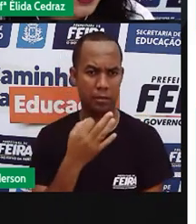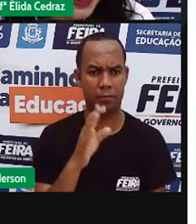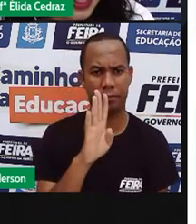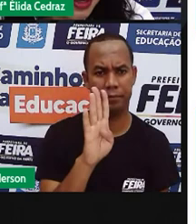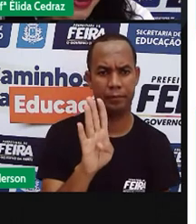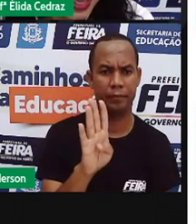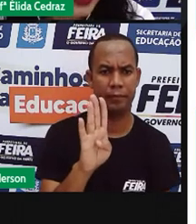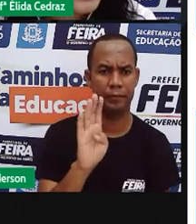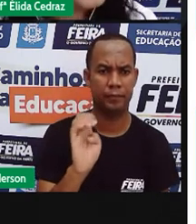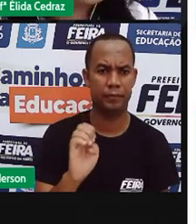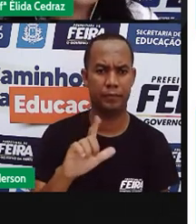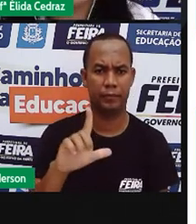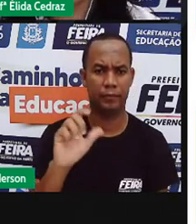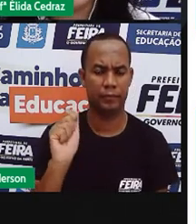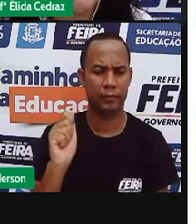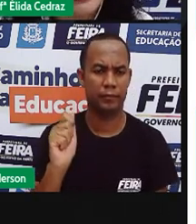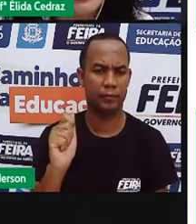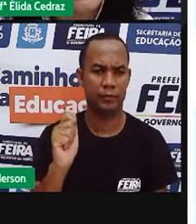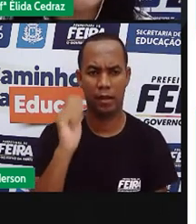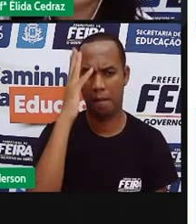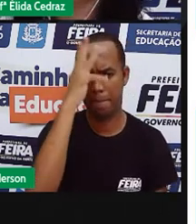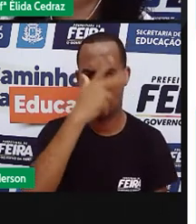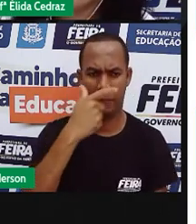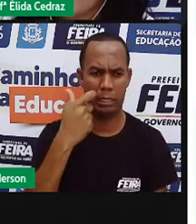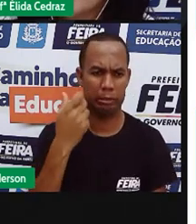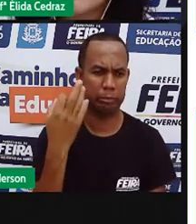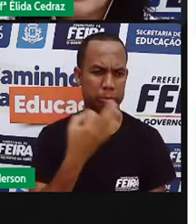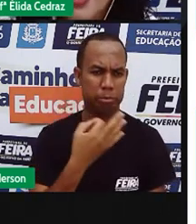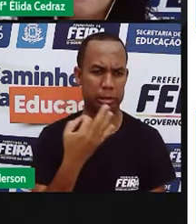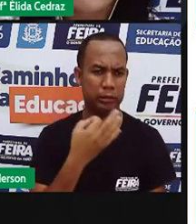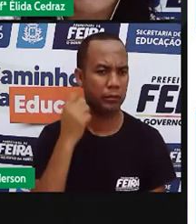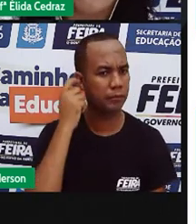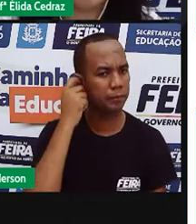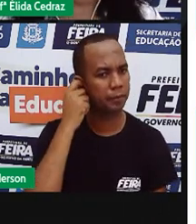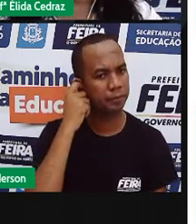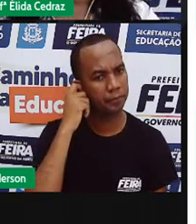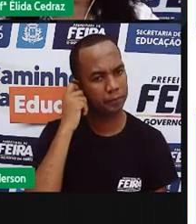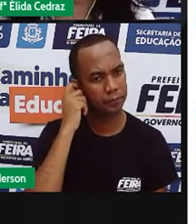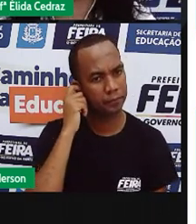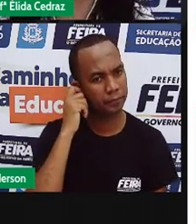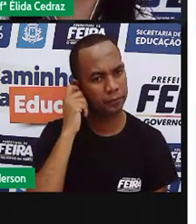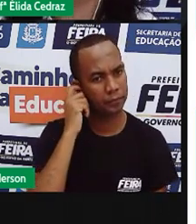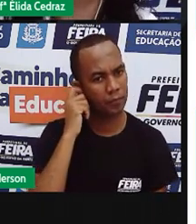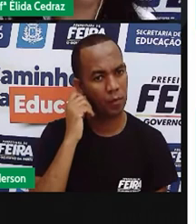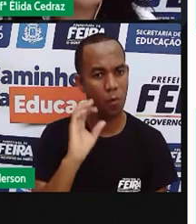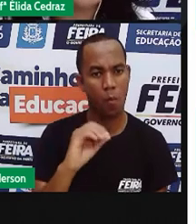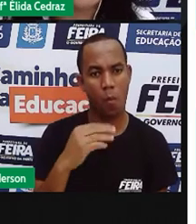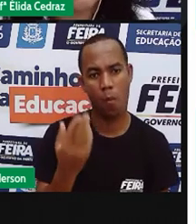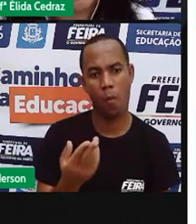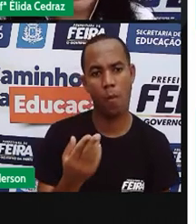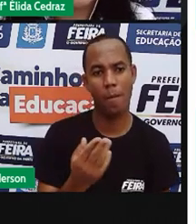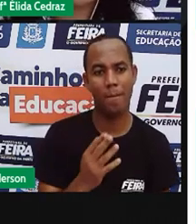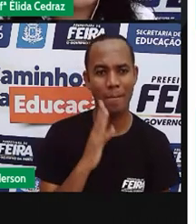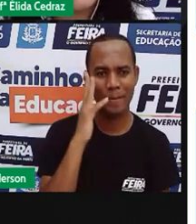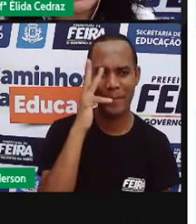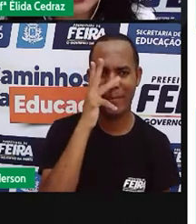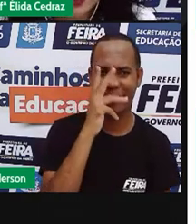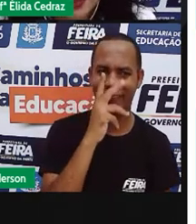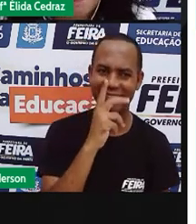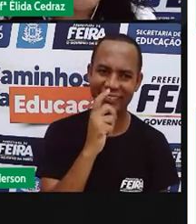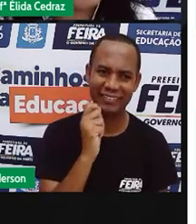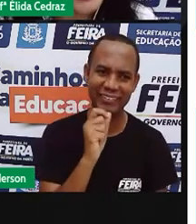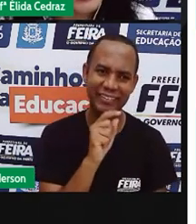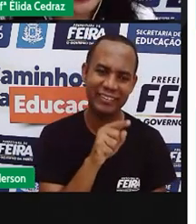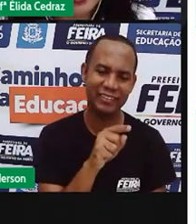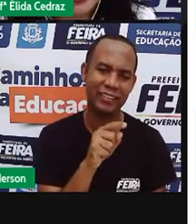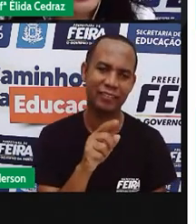tenha o mesmo significado que linda ou que bela? Sim, sim, prom, bonita, linda,